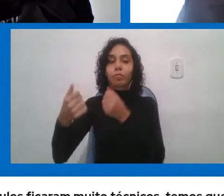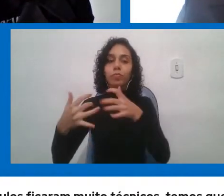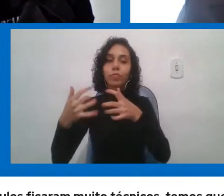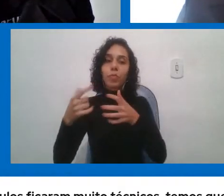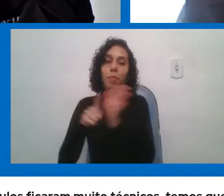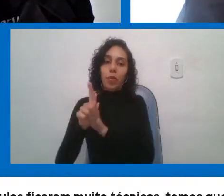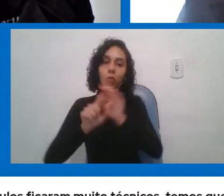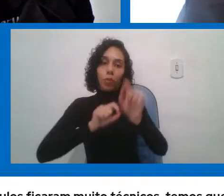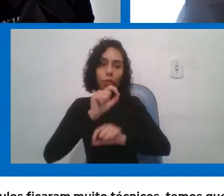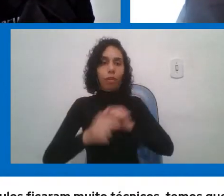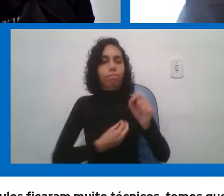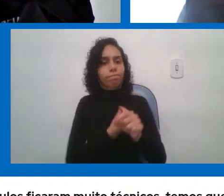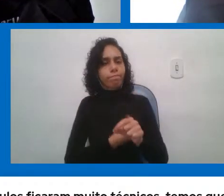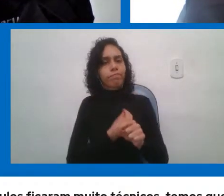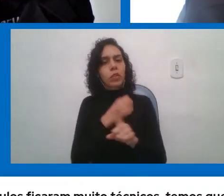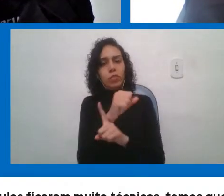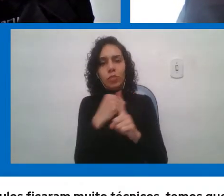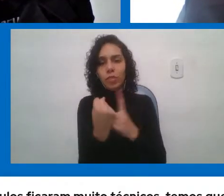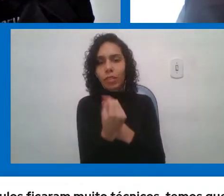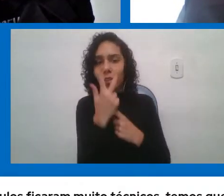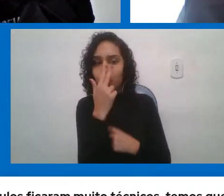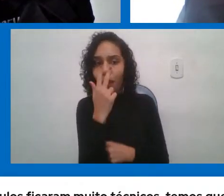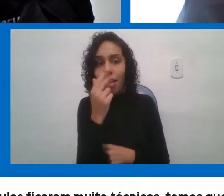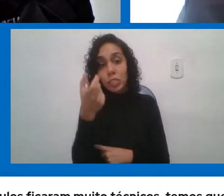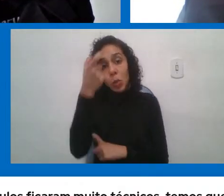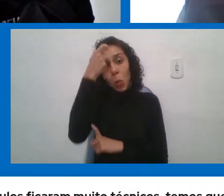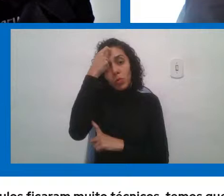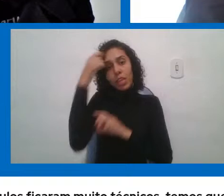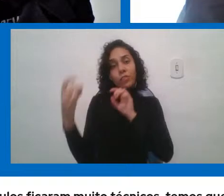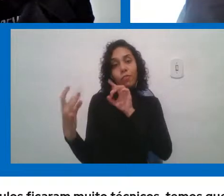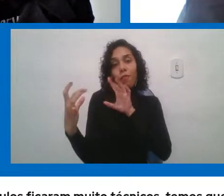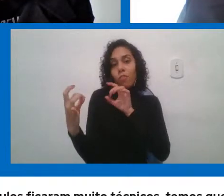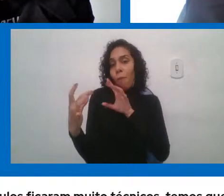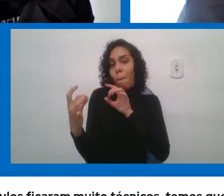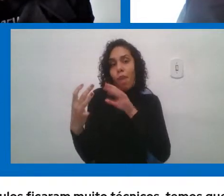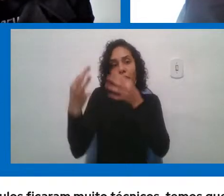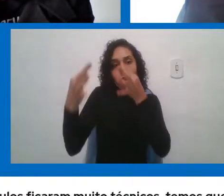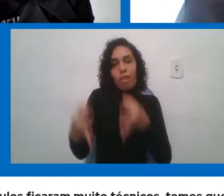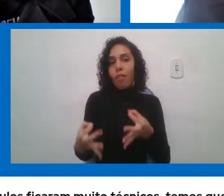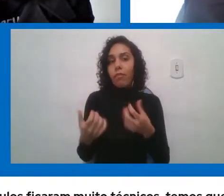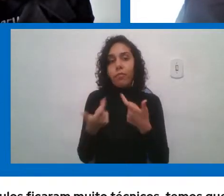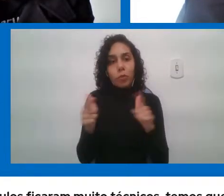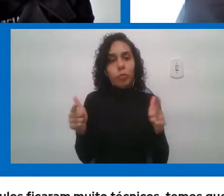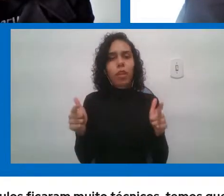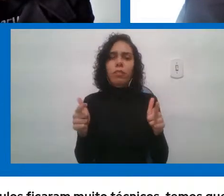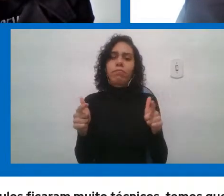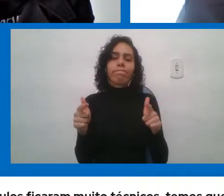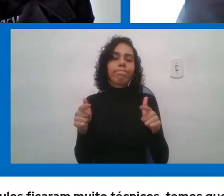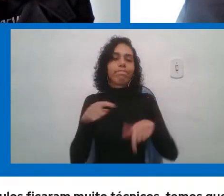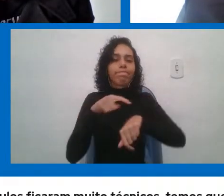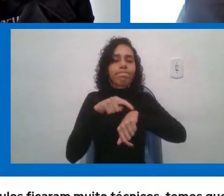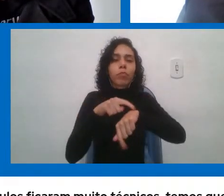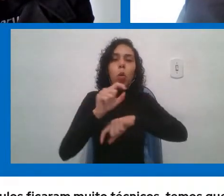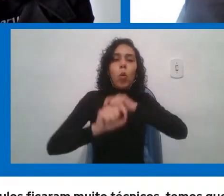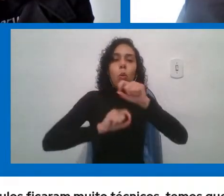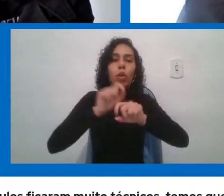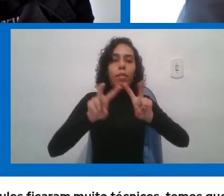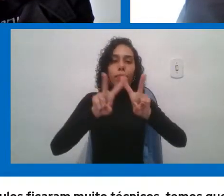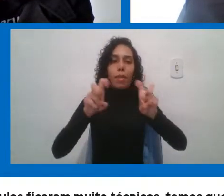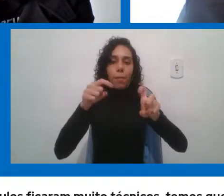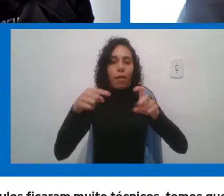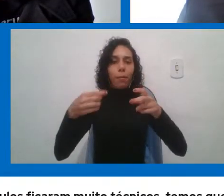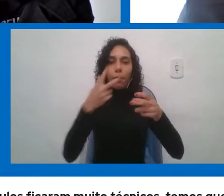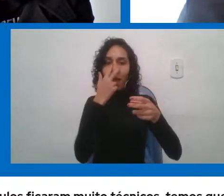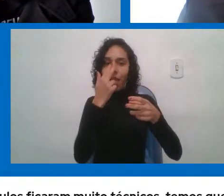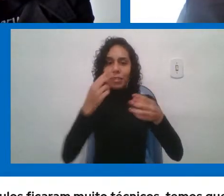socialmente consciente para um feedback correto quando tratamos de temas polêmicos há uma recomendação para filtrar ou tratar